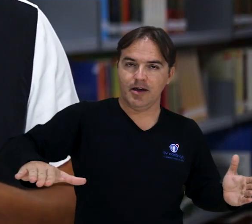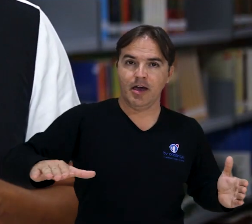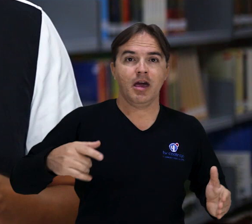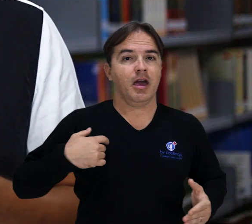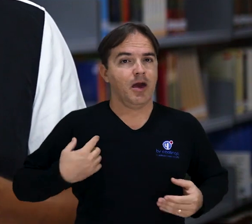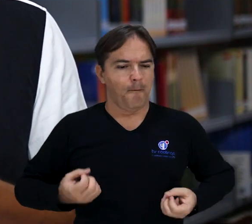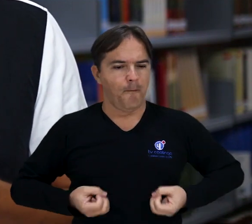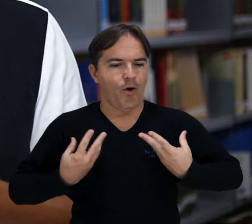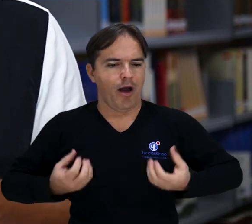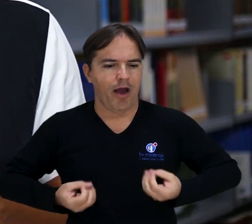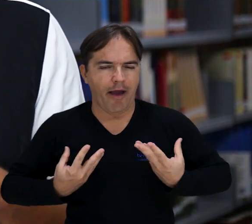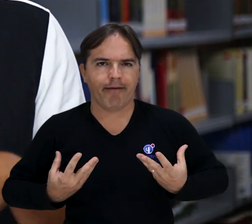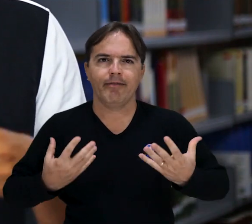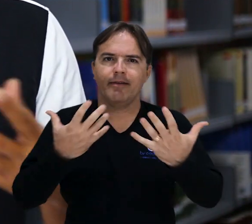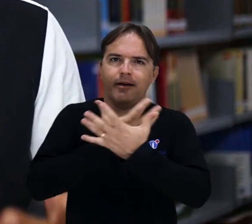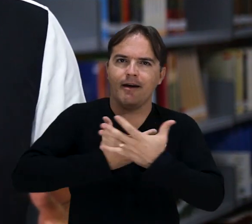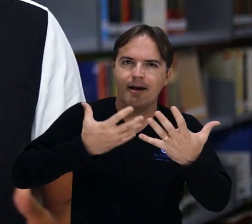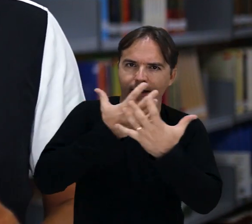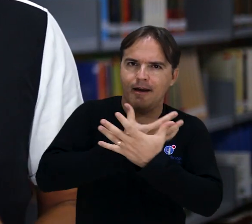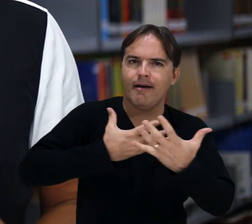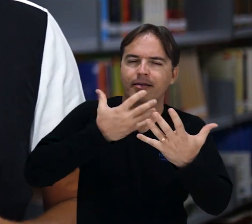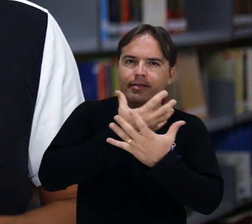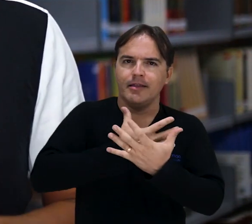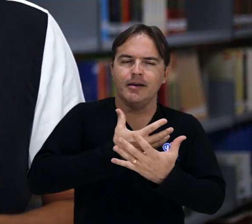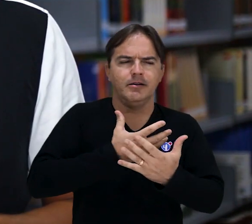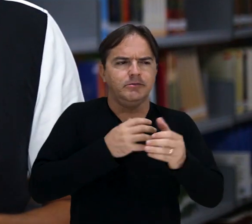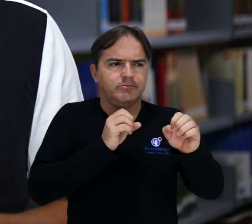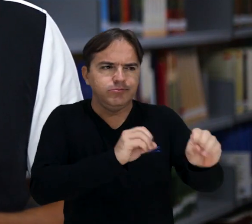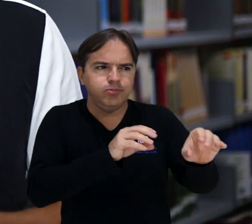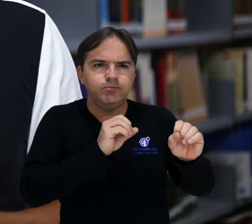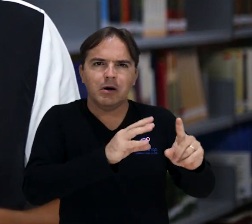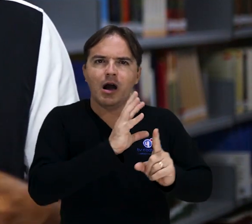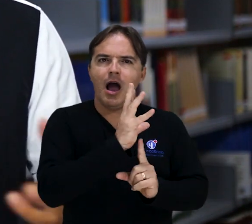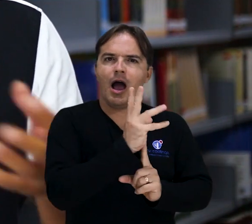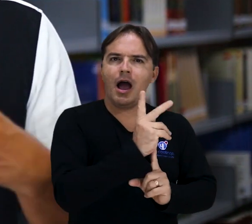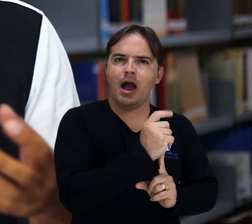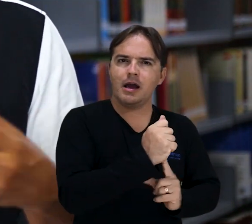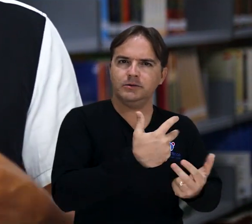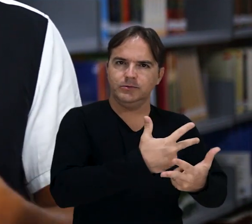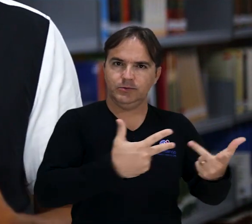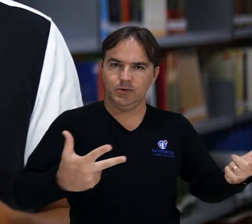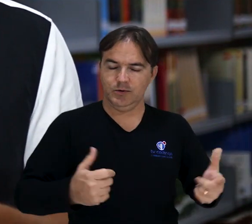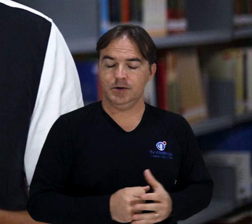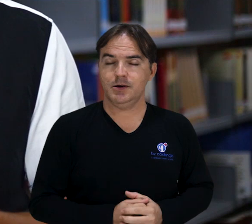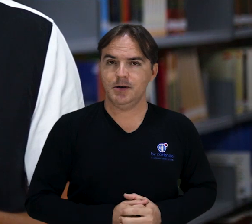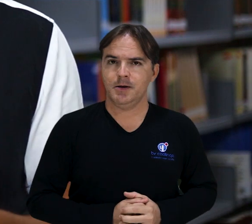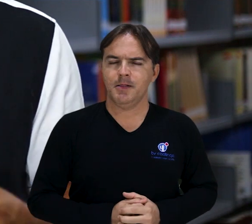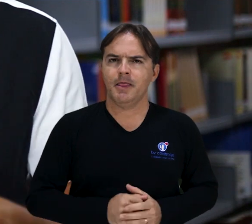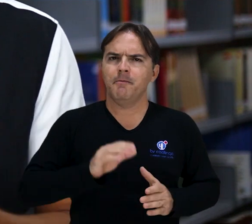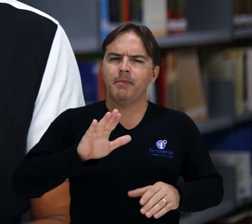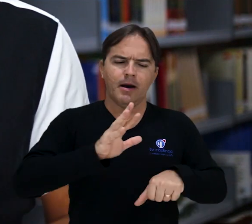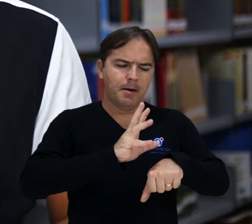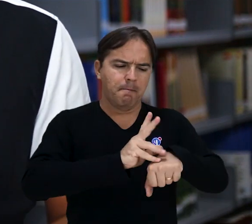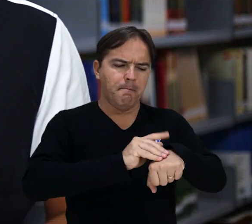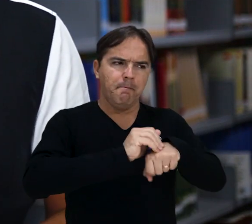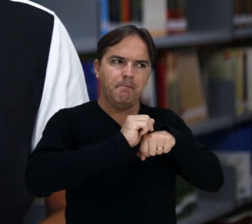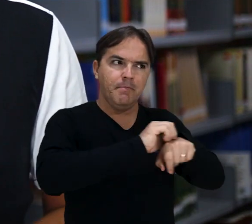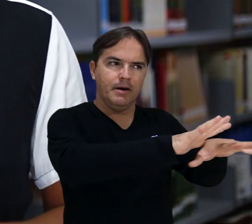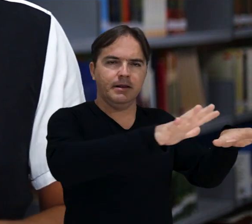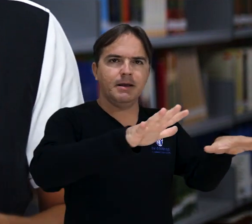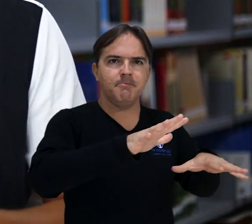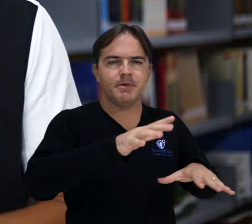e arte educador, mas a pandemia me trouxe a curiosidade pela